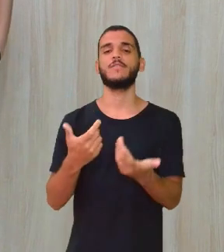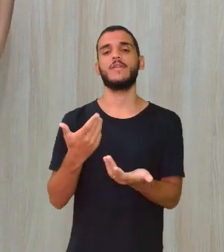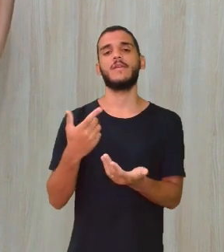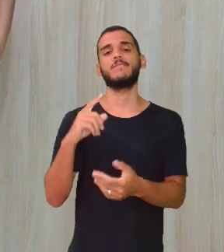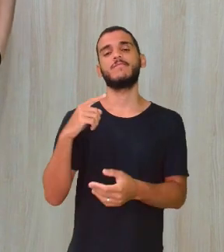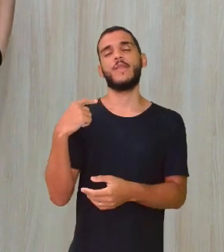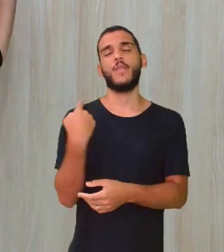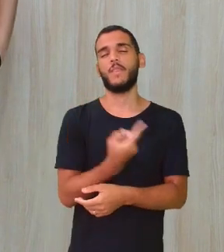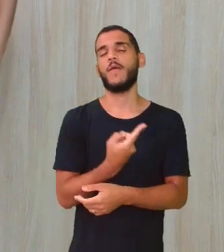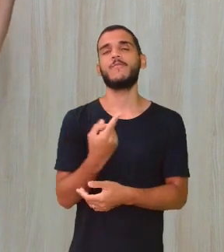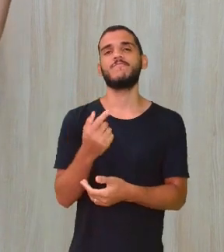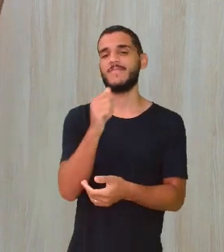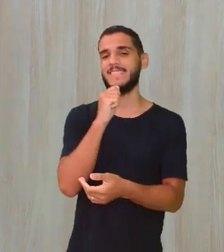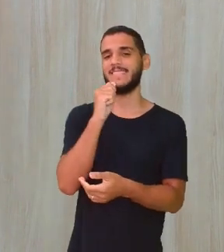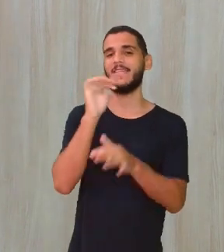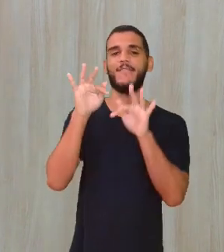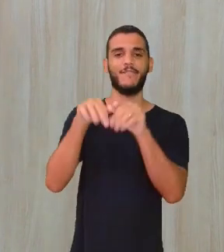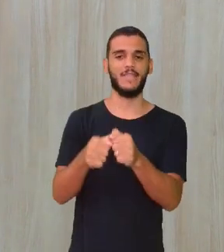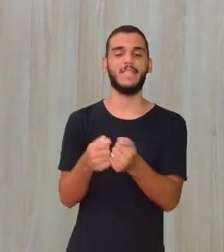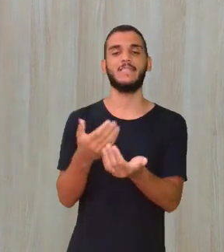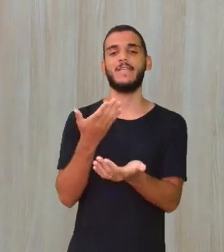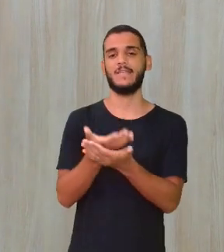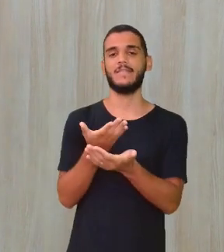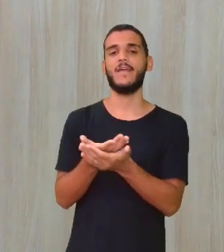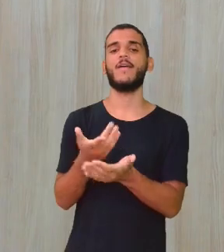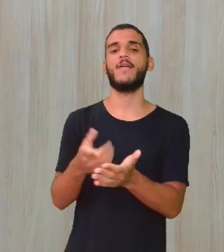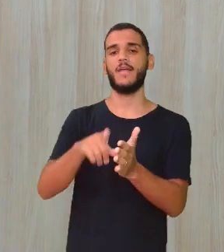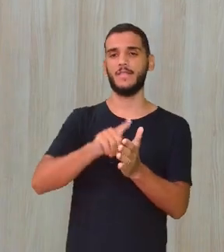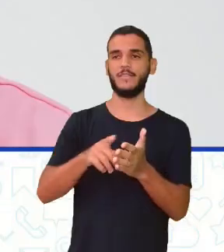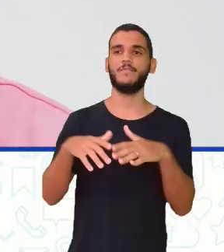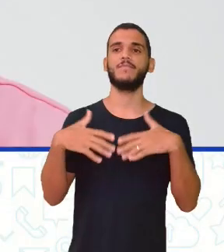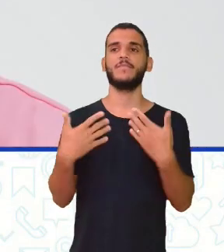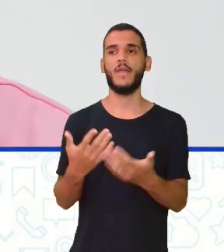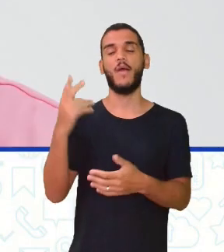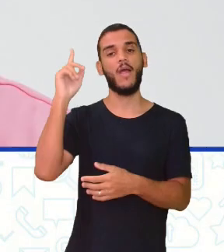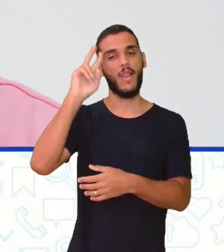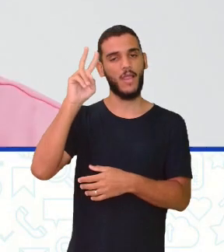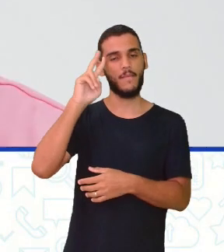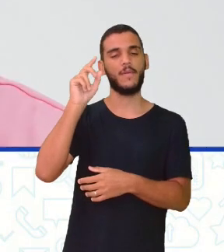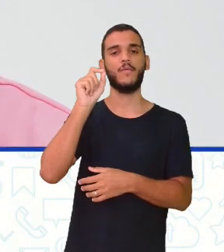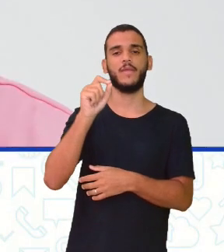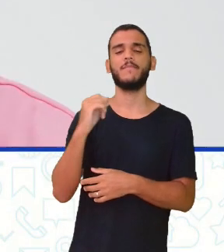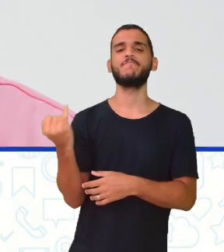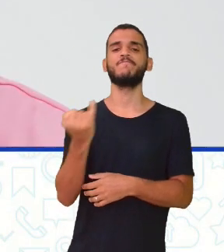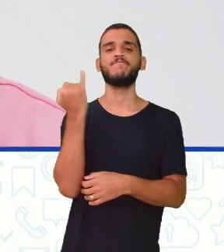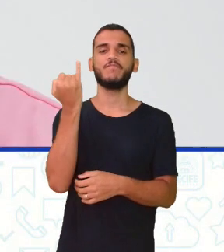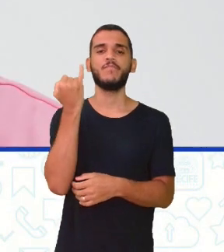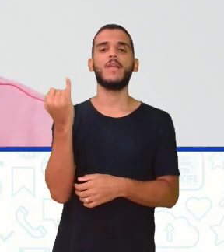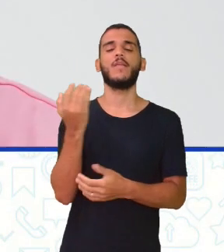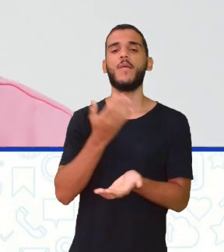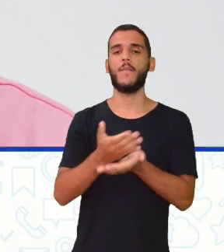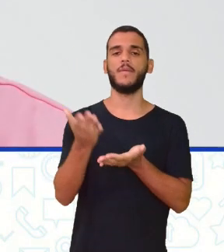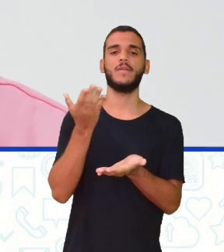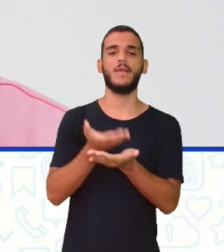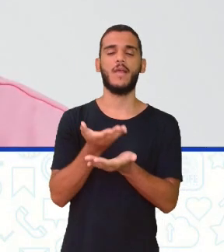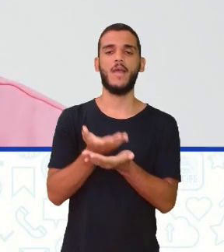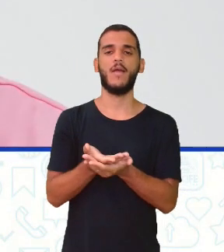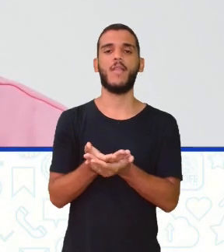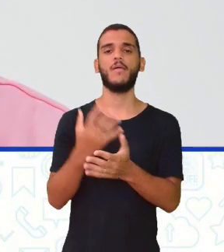conseguiu terminar na aula anterior. Então, vamos lá, ó. Relembrando, porque é importante que a gente comece uma aula